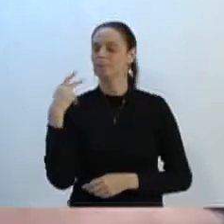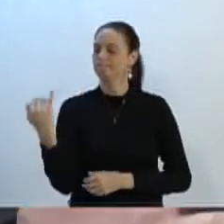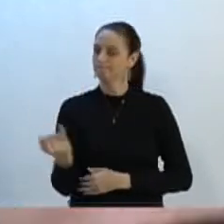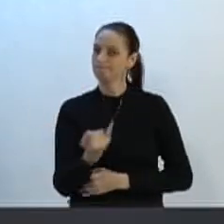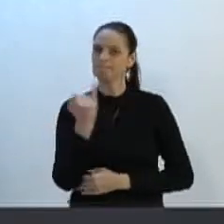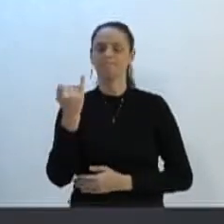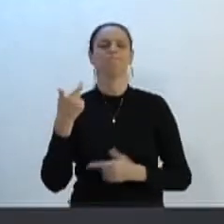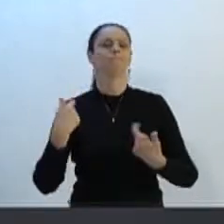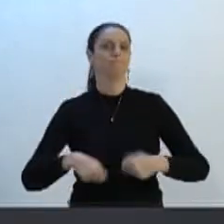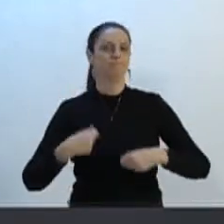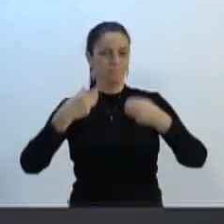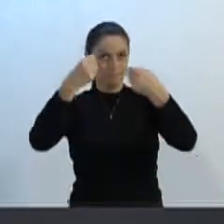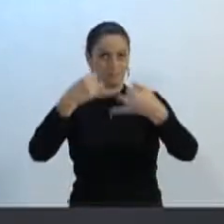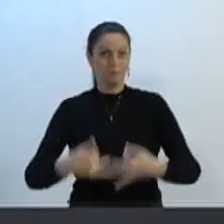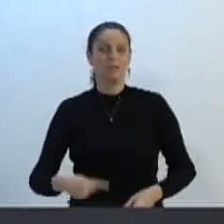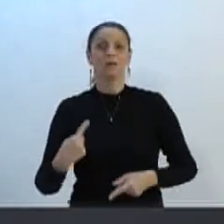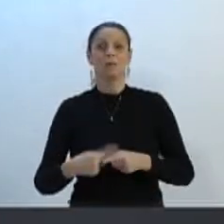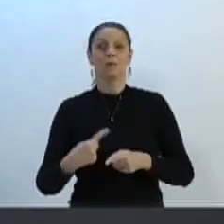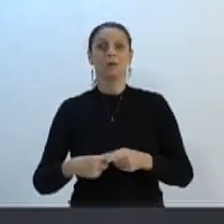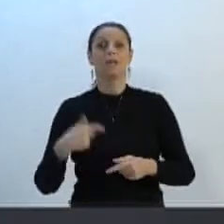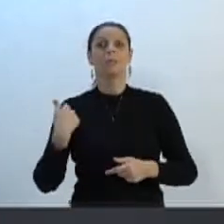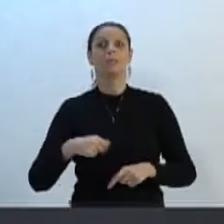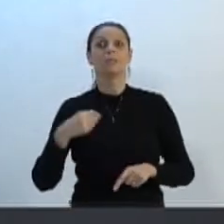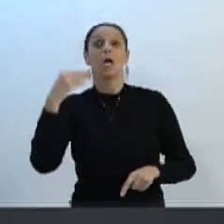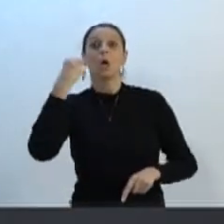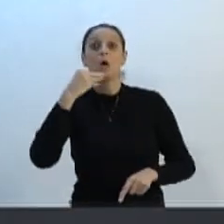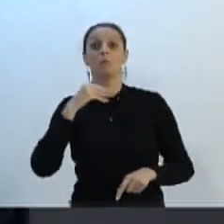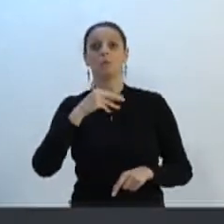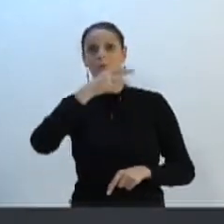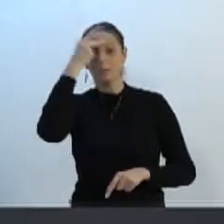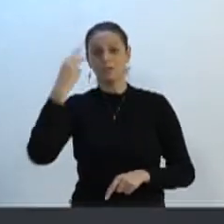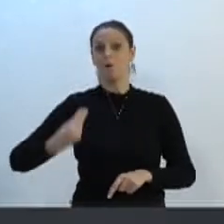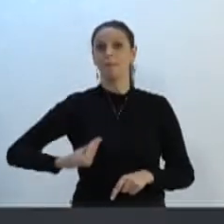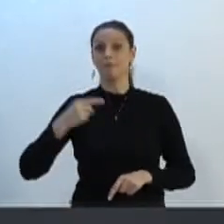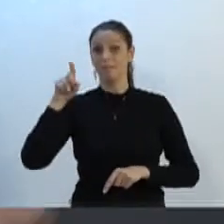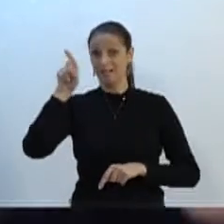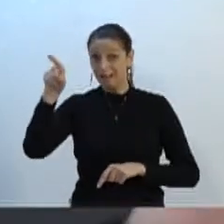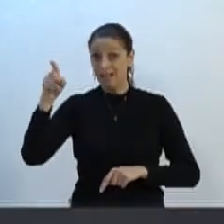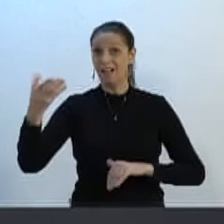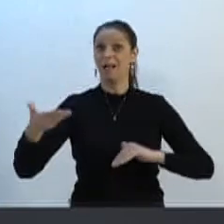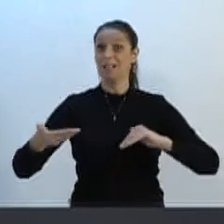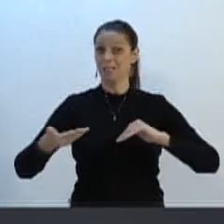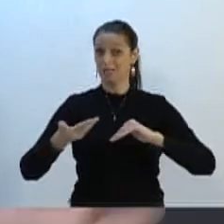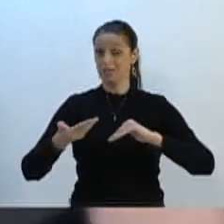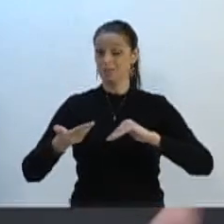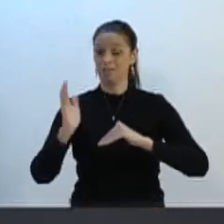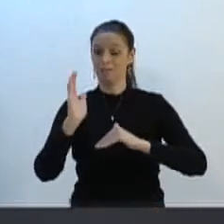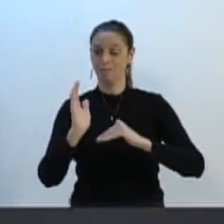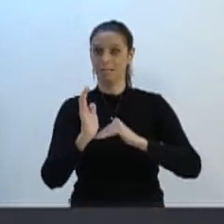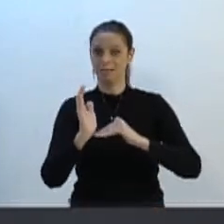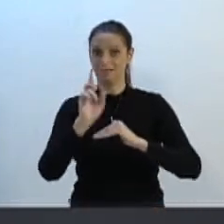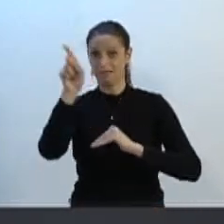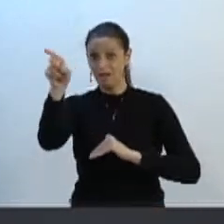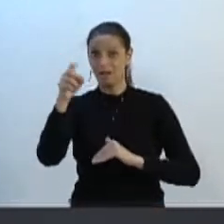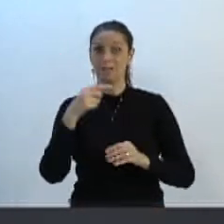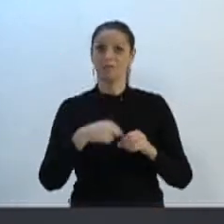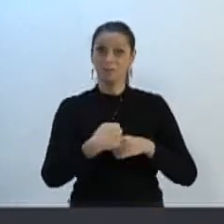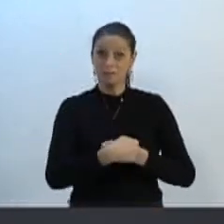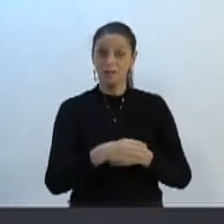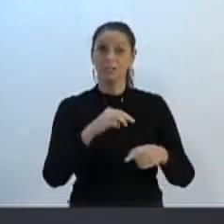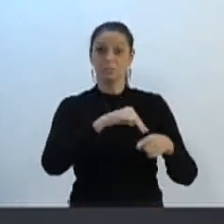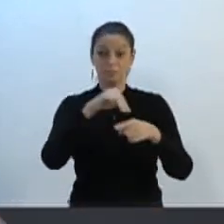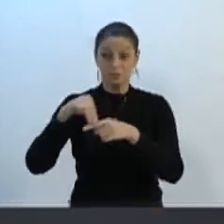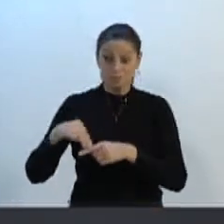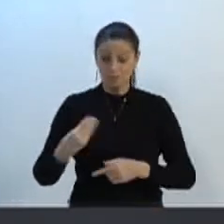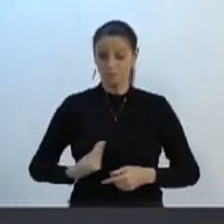porque, de fato, nós temos que convencer quem está lá no Congresso, em Brasília, que é aqui nos municípios, que é aqui nas cidades, que é aqui onde